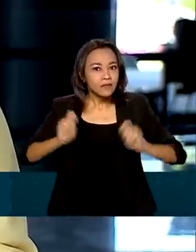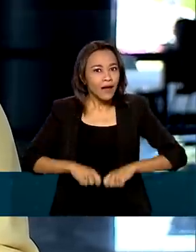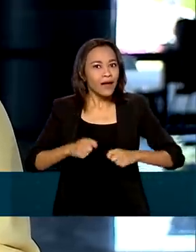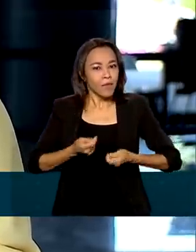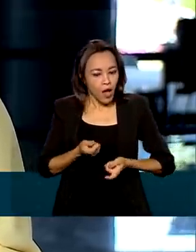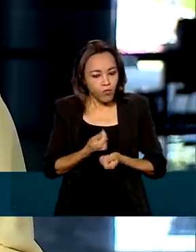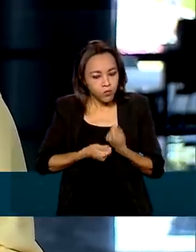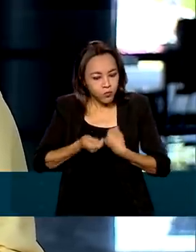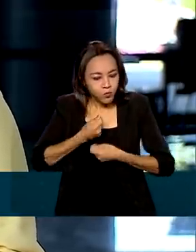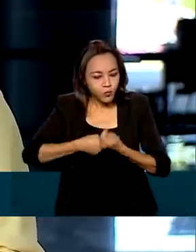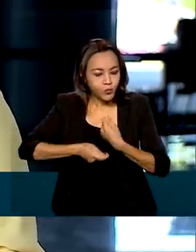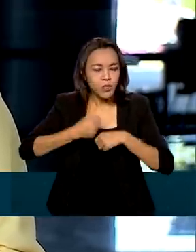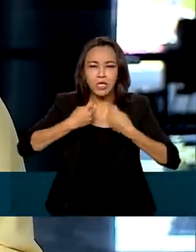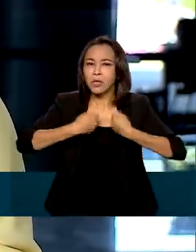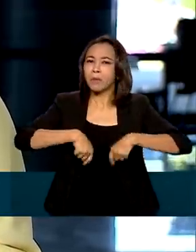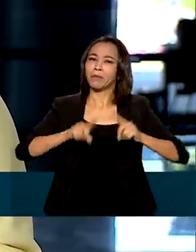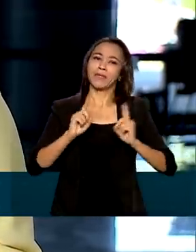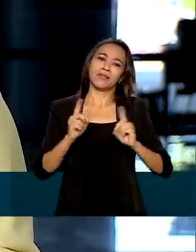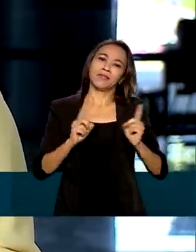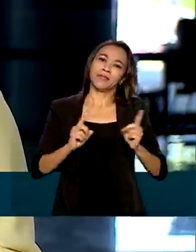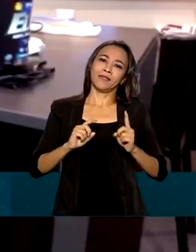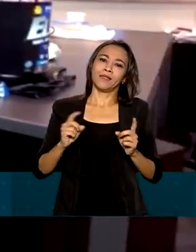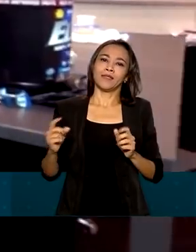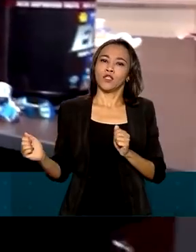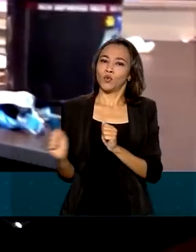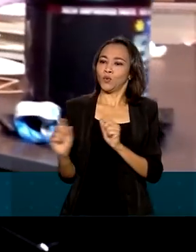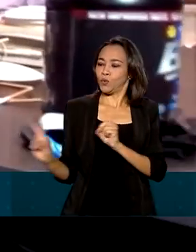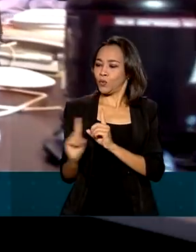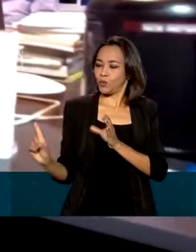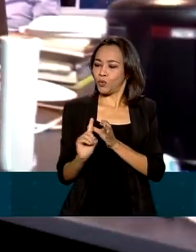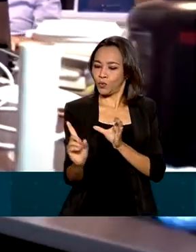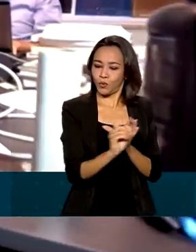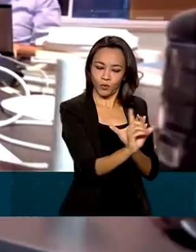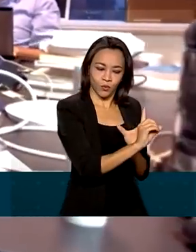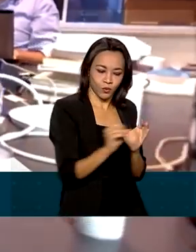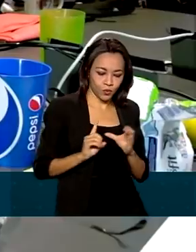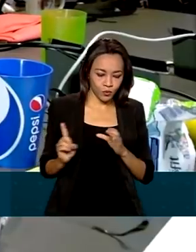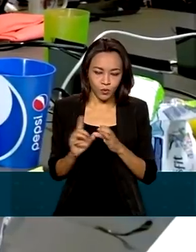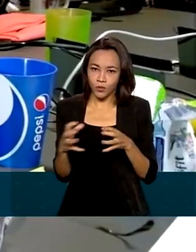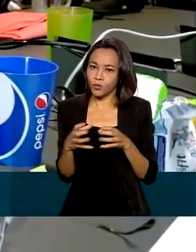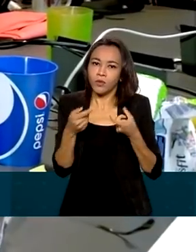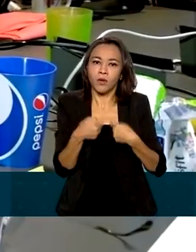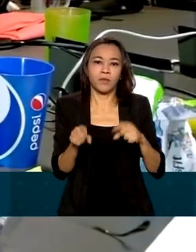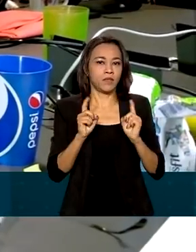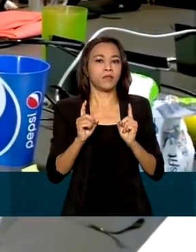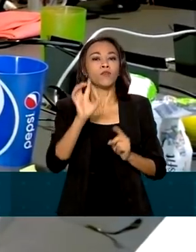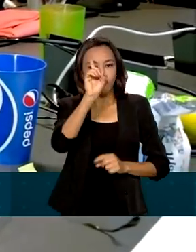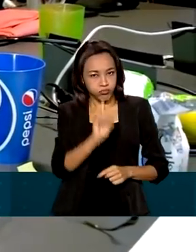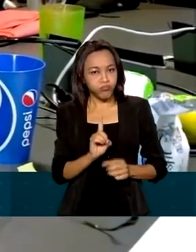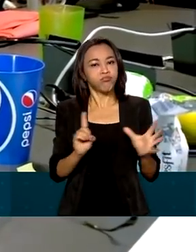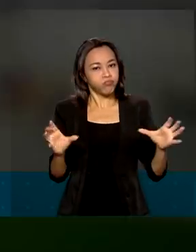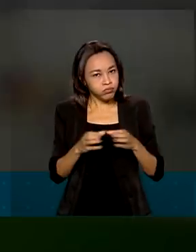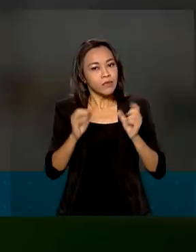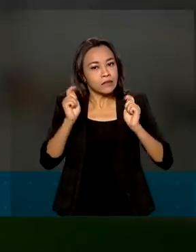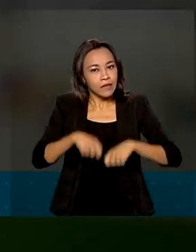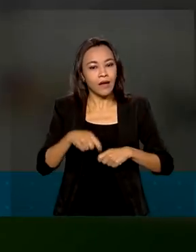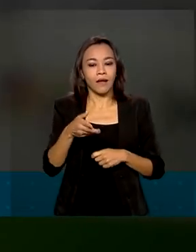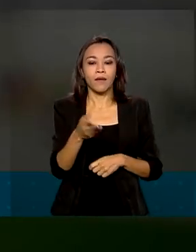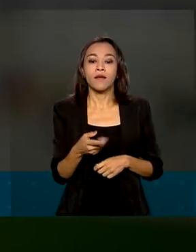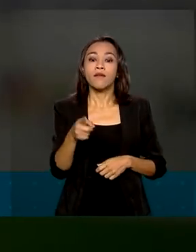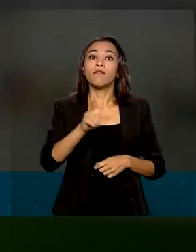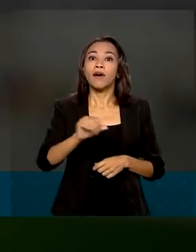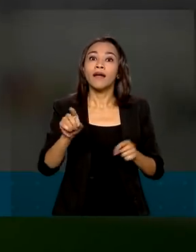no negócio sem necessariamente ser um sócio. Essas empresas vão ganhar regras mais flexíveis ao participar de